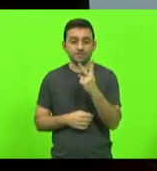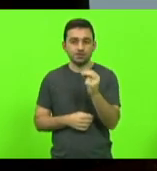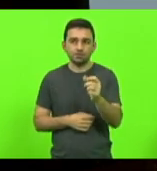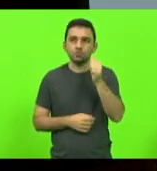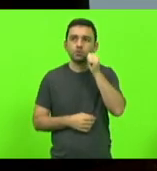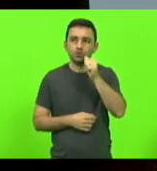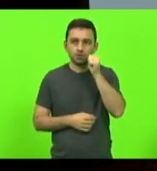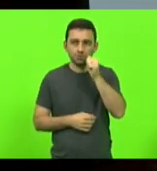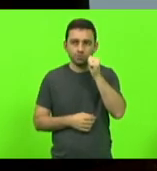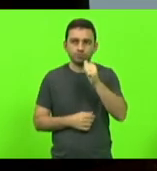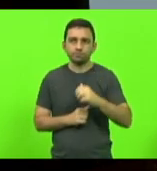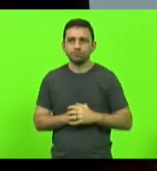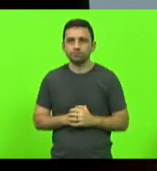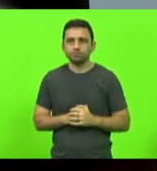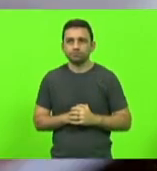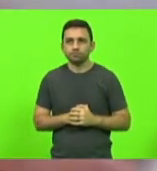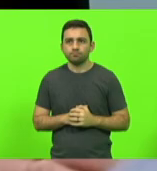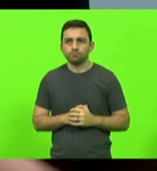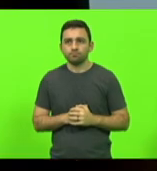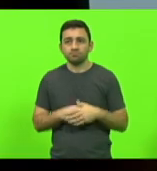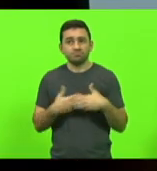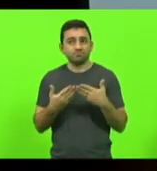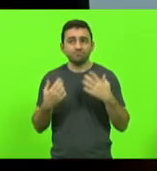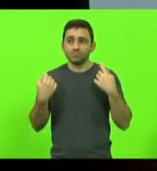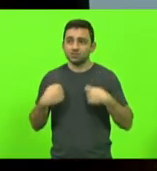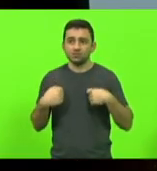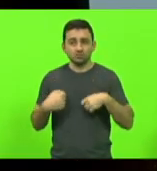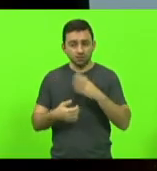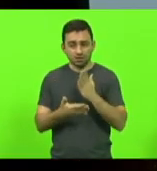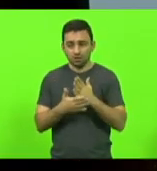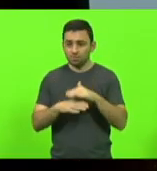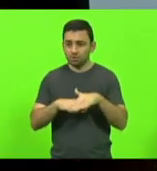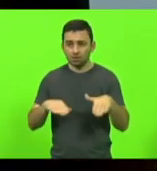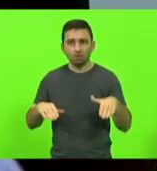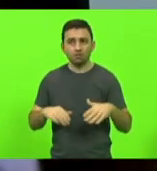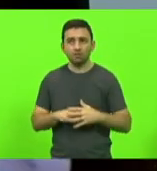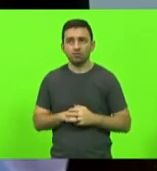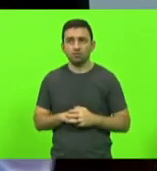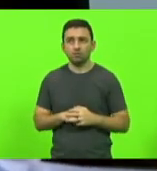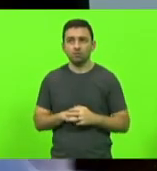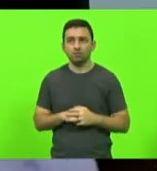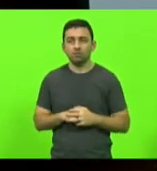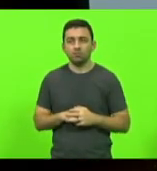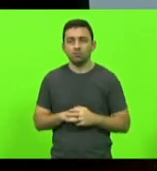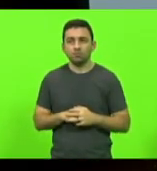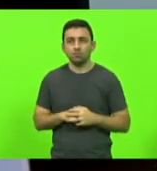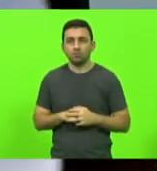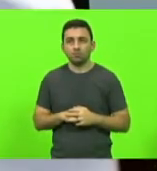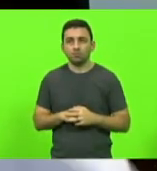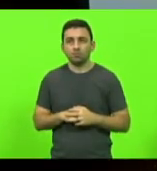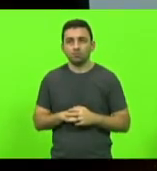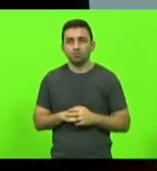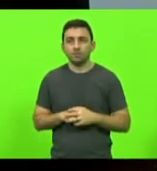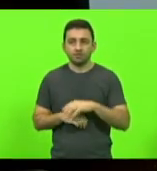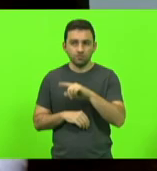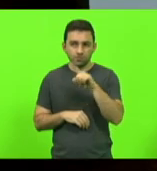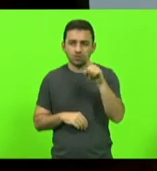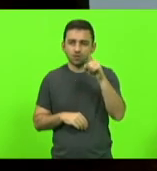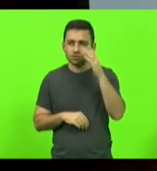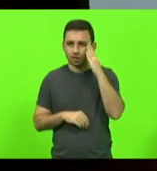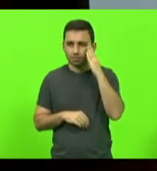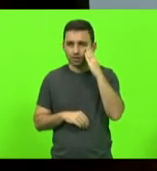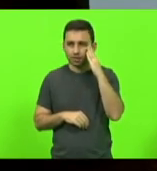e isso precisa acabar. E só para se ter uma ideia